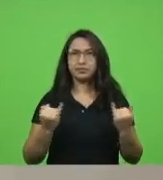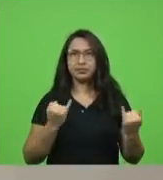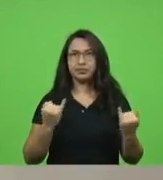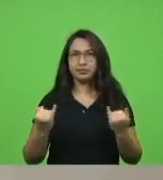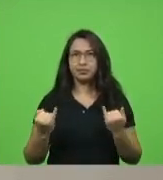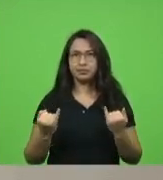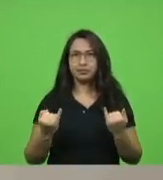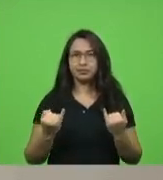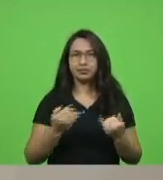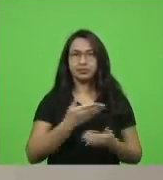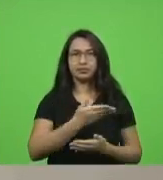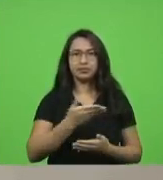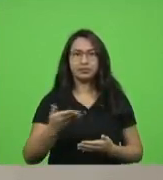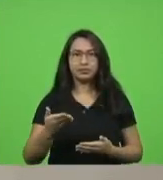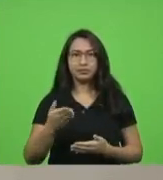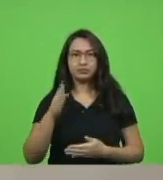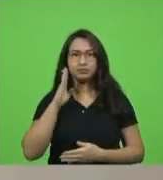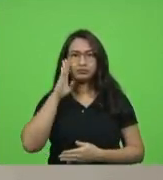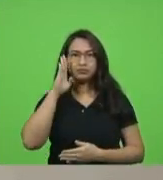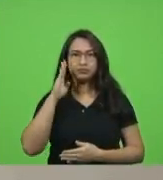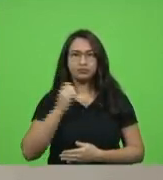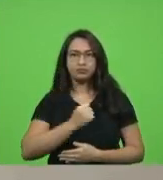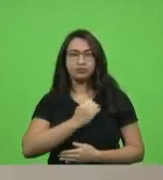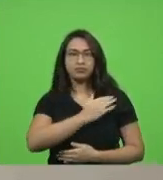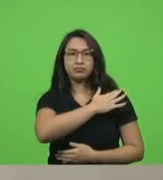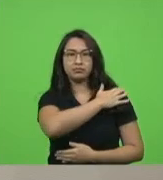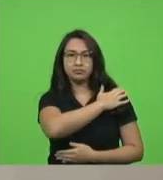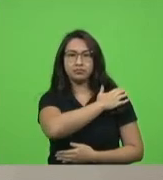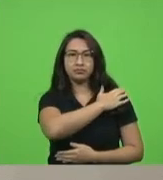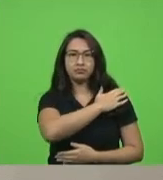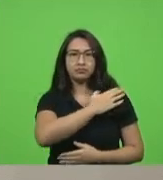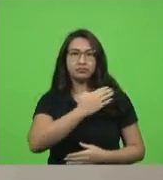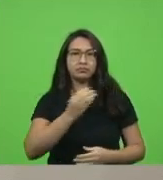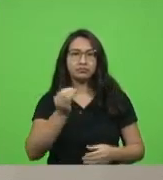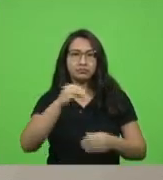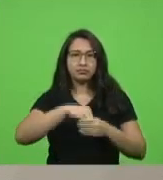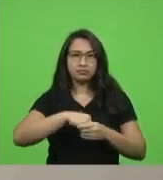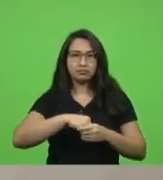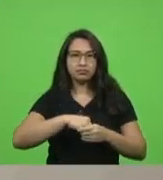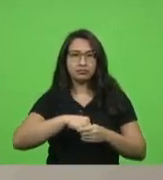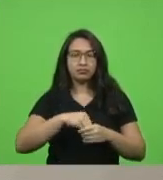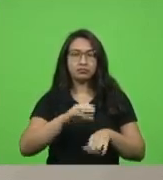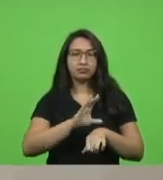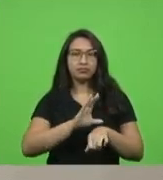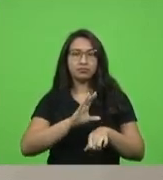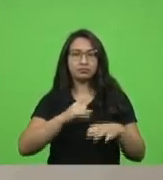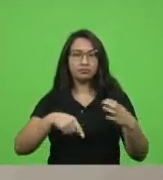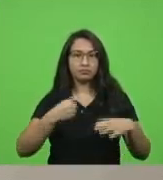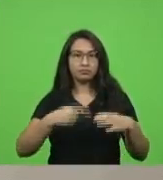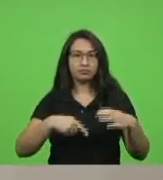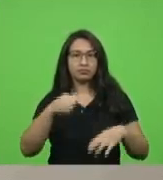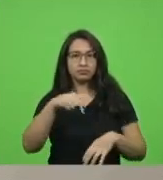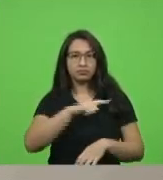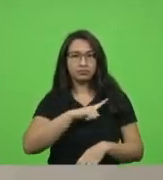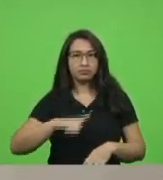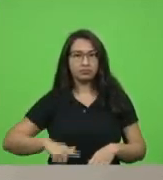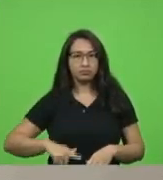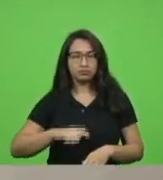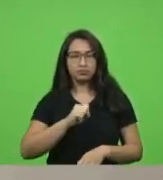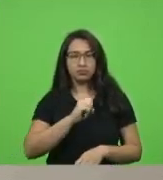oficiais militares exercendo cargos em comissão no governo do Estado de Santa Catarina em discussão